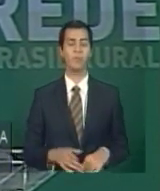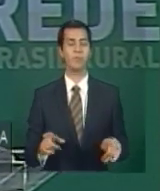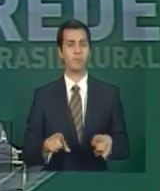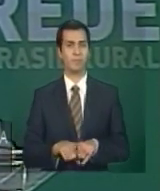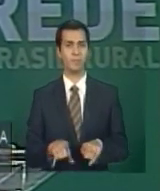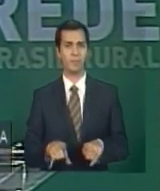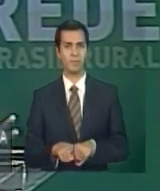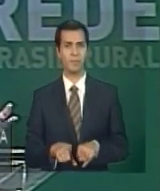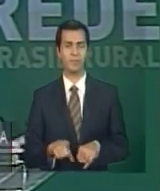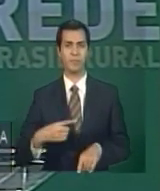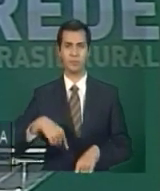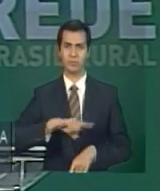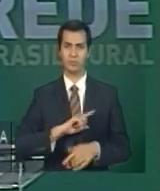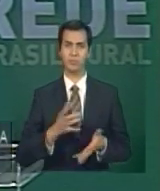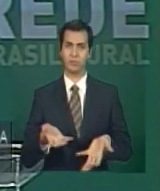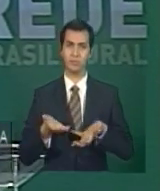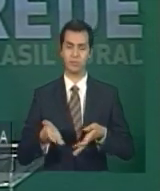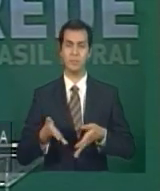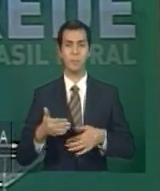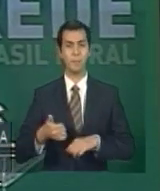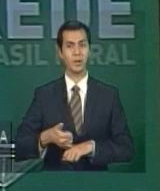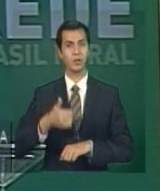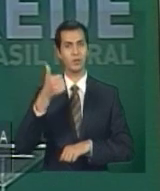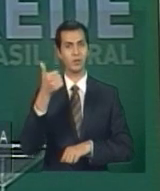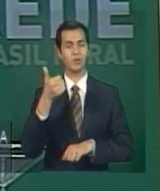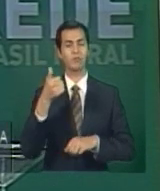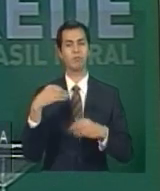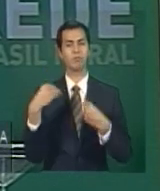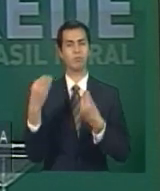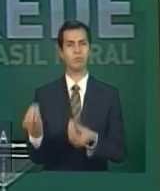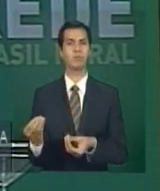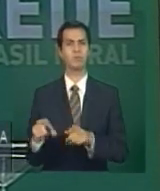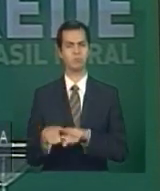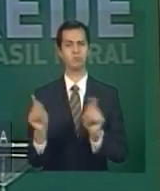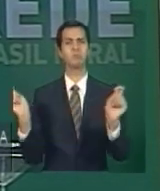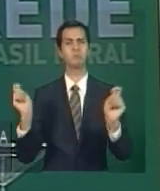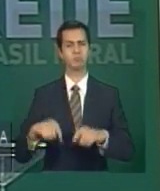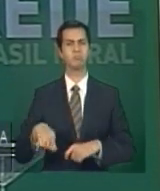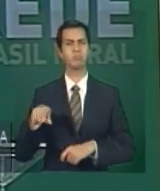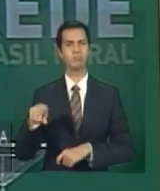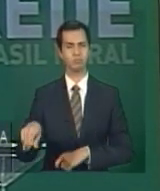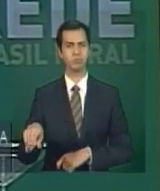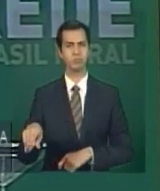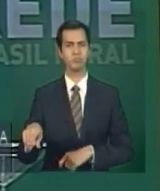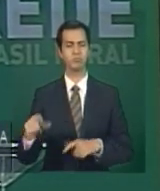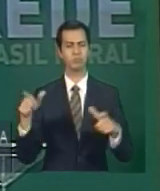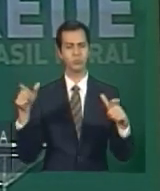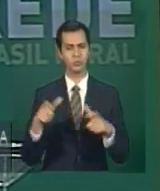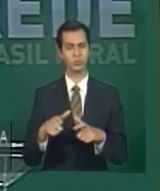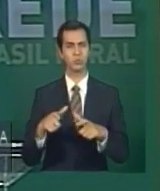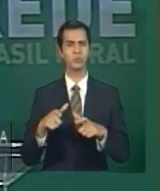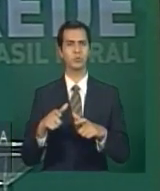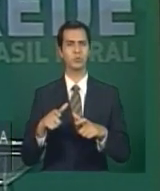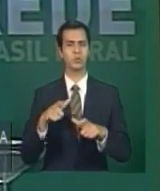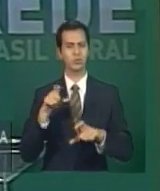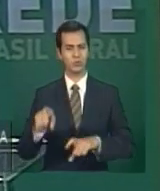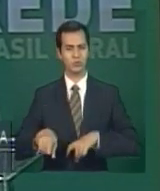como também melhorando e dando cada vez mais condições para o pequeno agricultor.